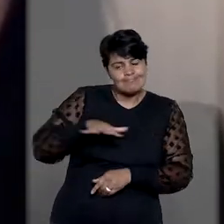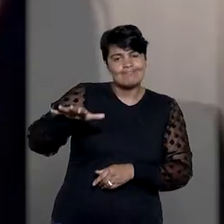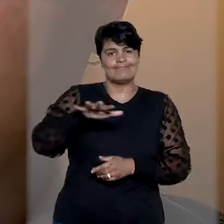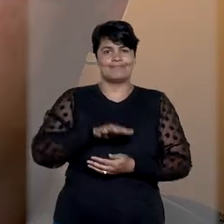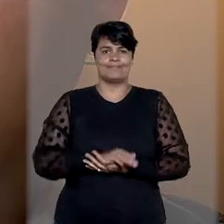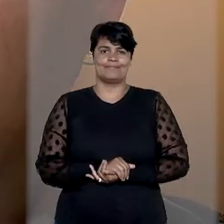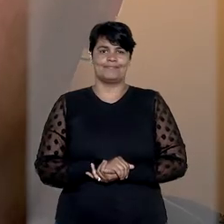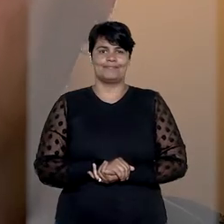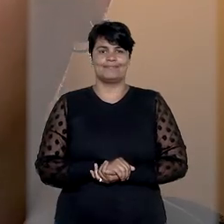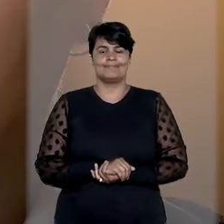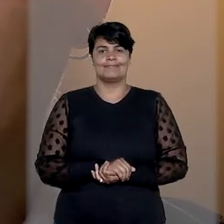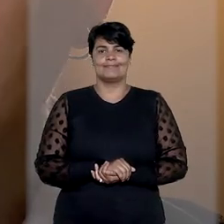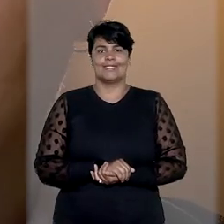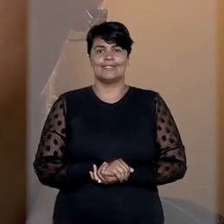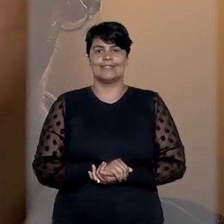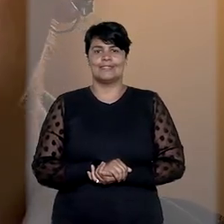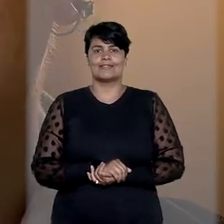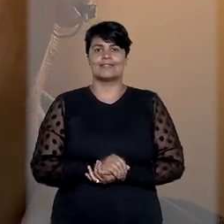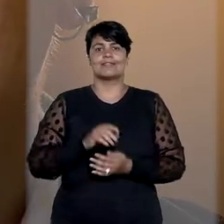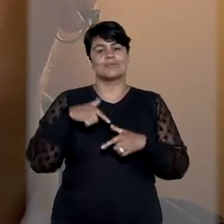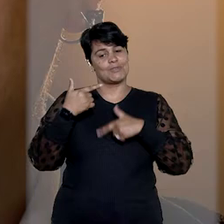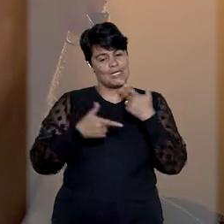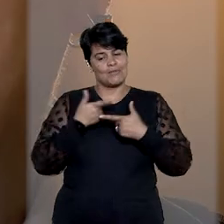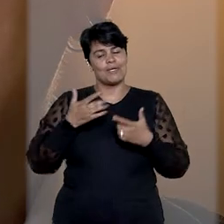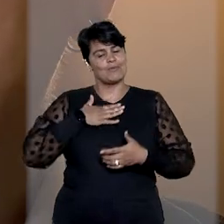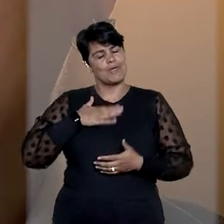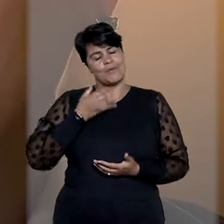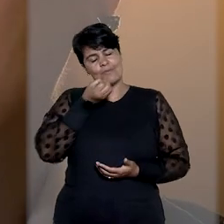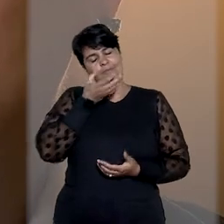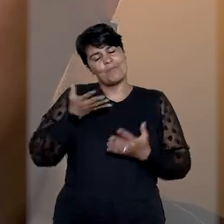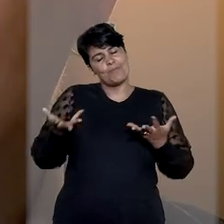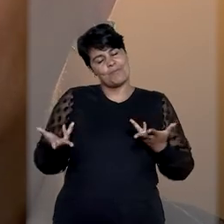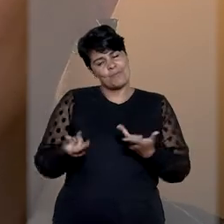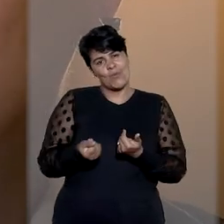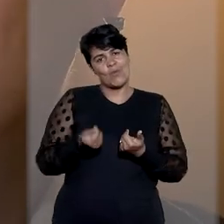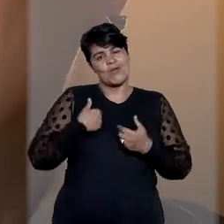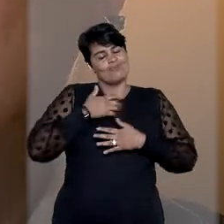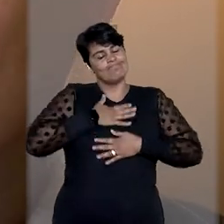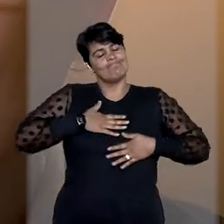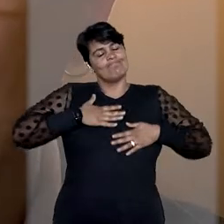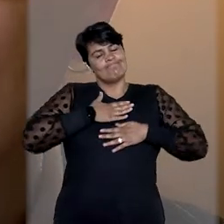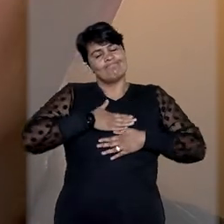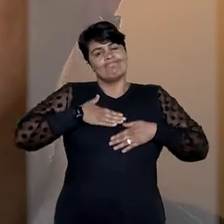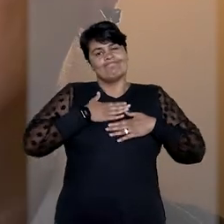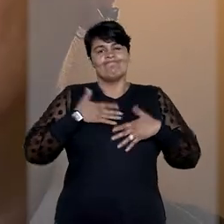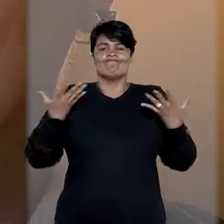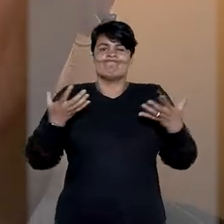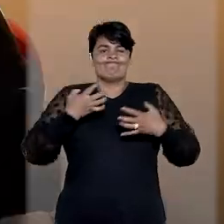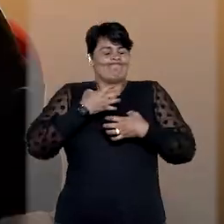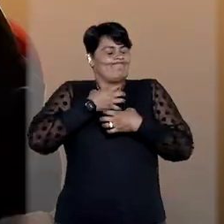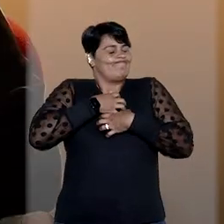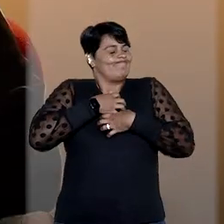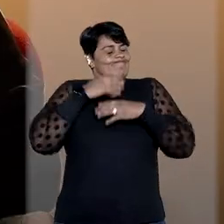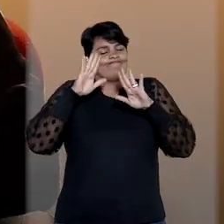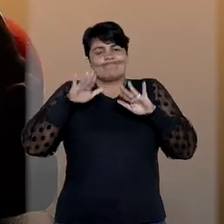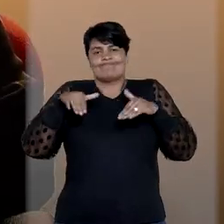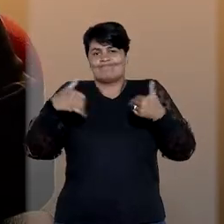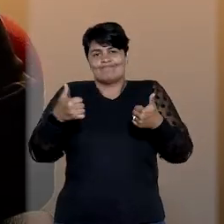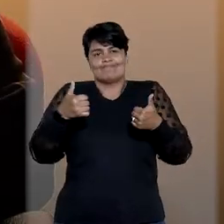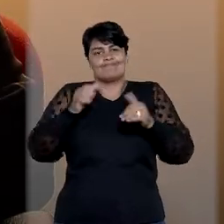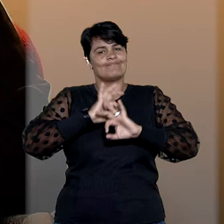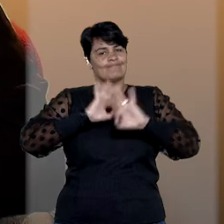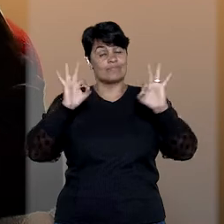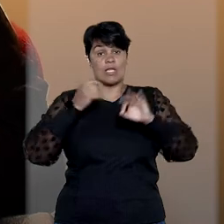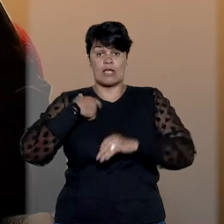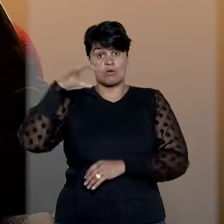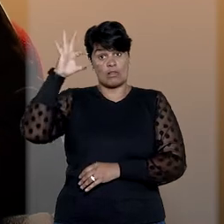O trabalho que eu faço é muito bom, para mim traz muita energia. Tenho síndrome de